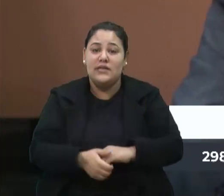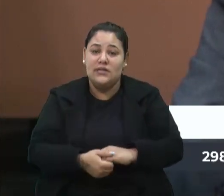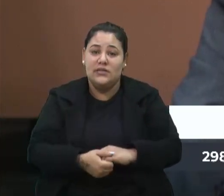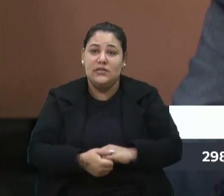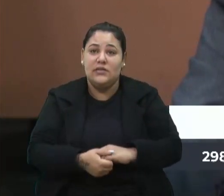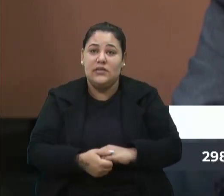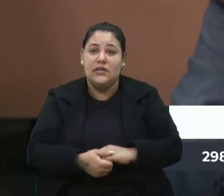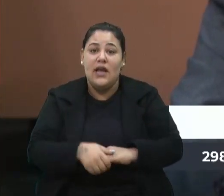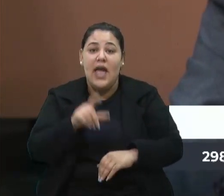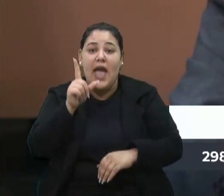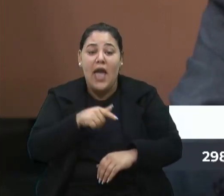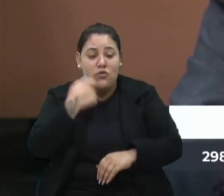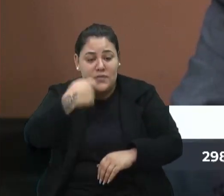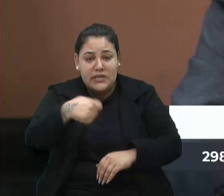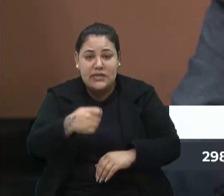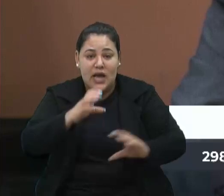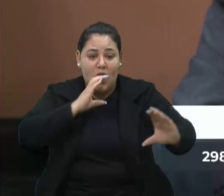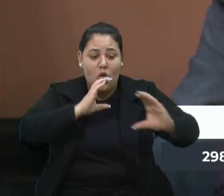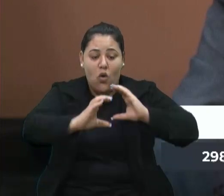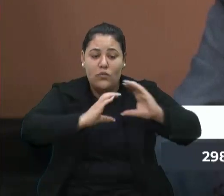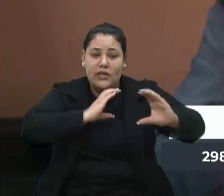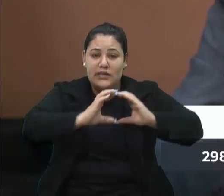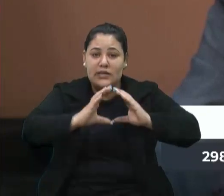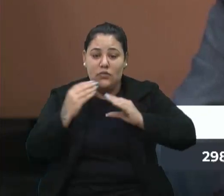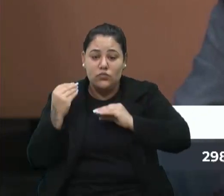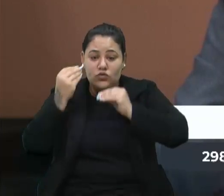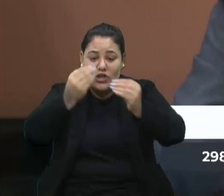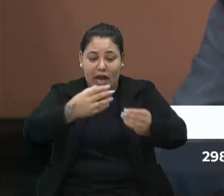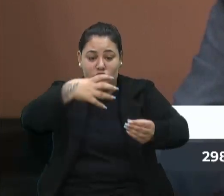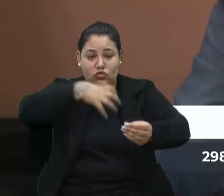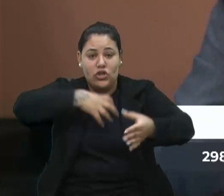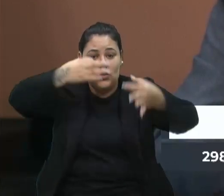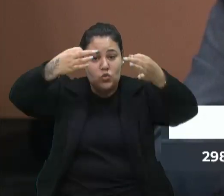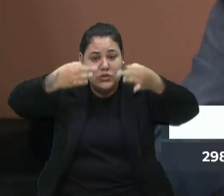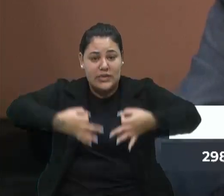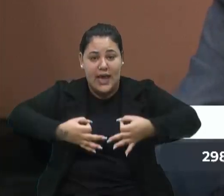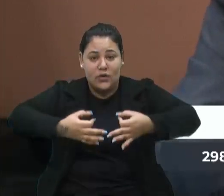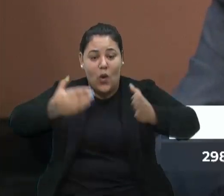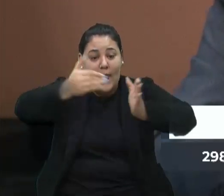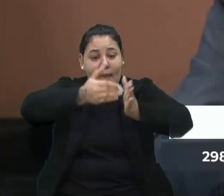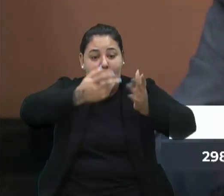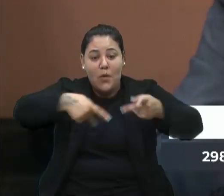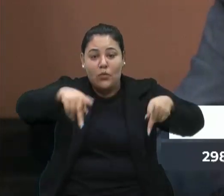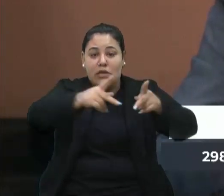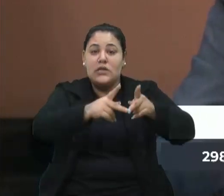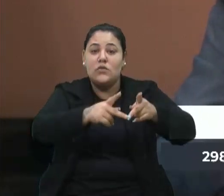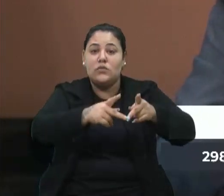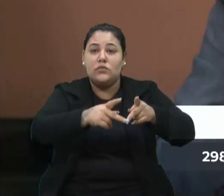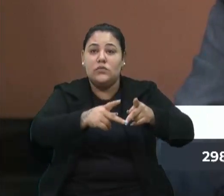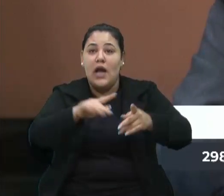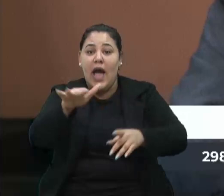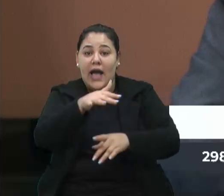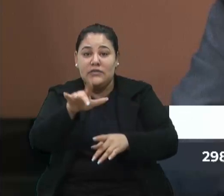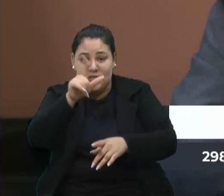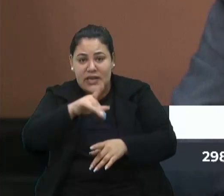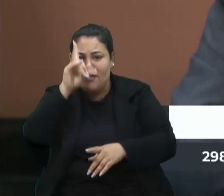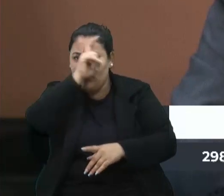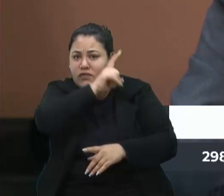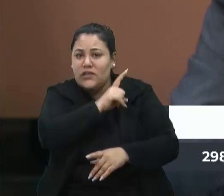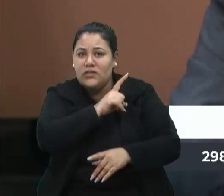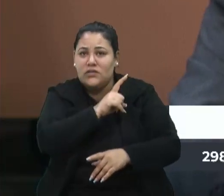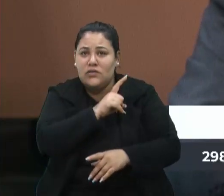É isso que precisa, a comunicação chegar de uma forma coerente, correta, por mais que, às vezes, seja difícil